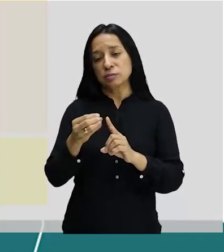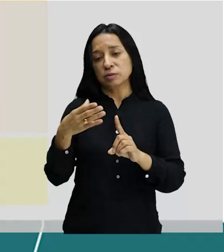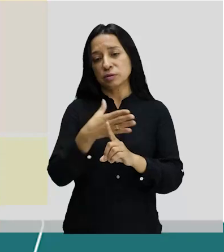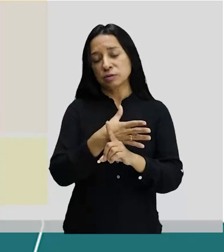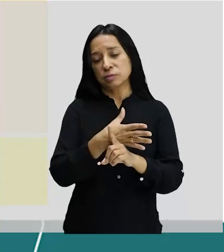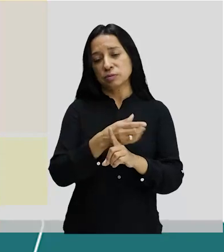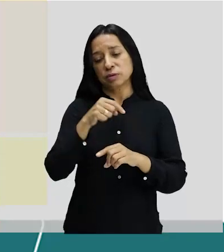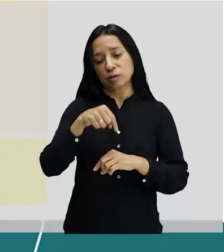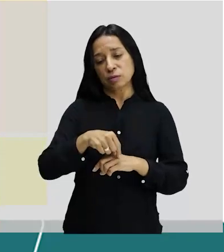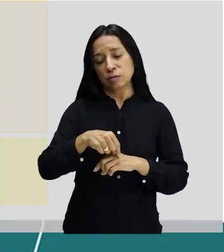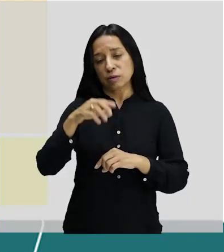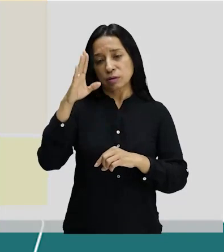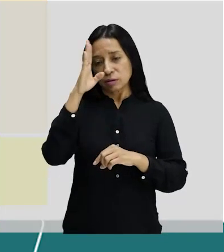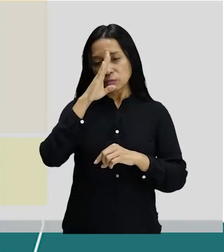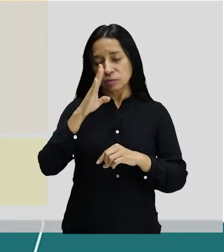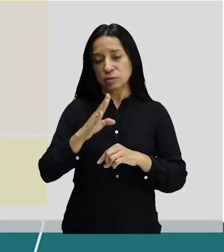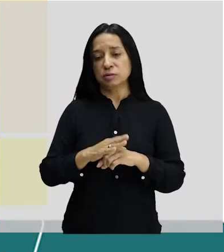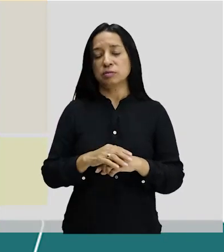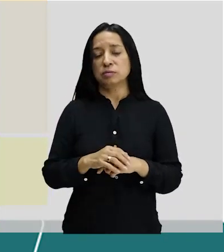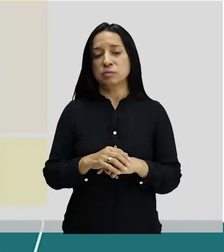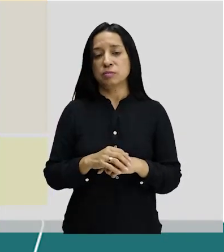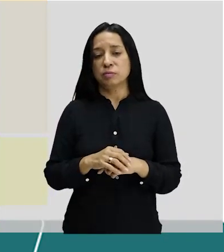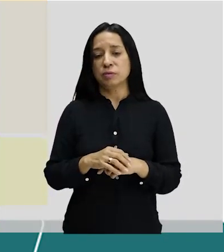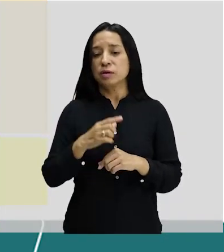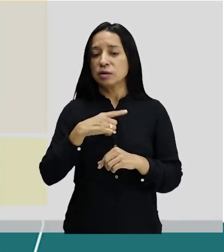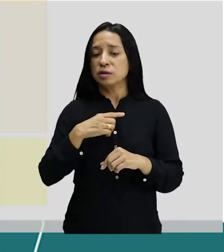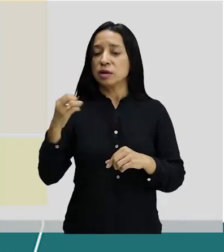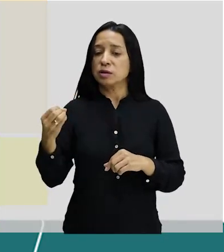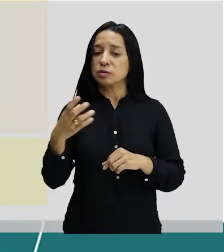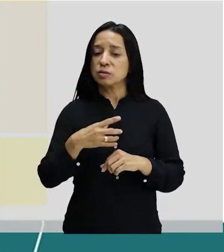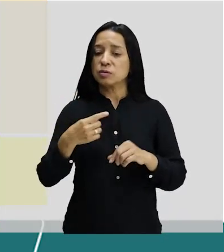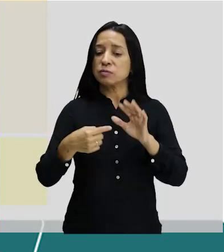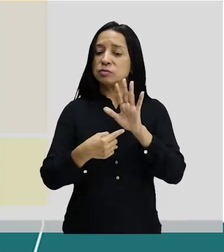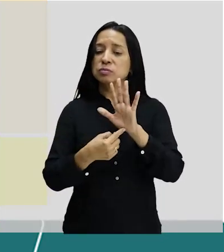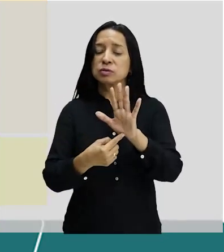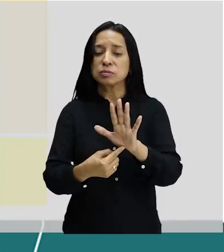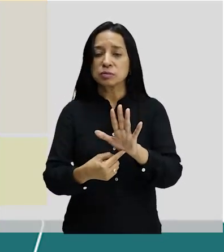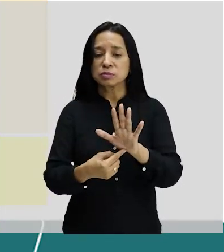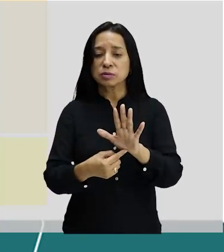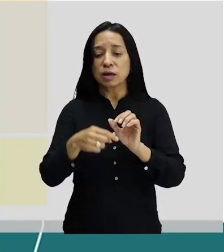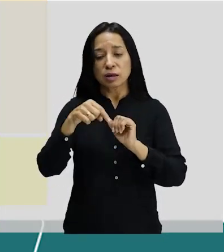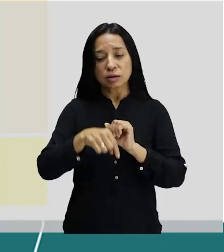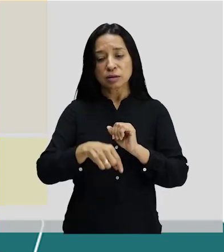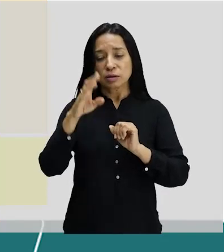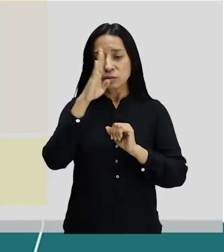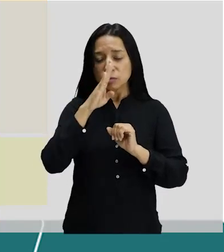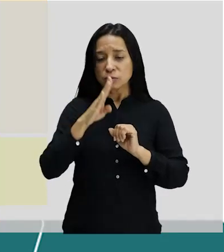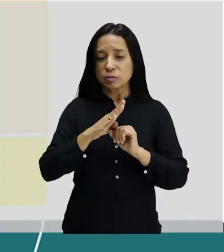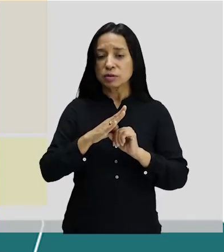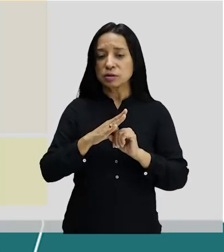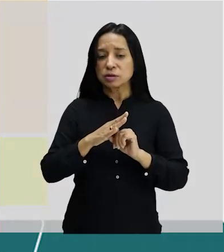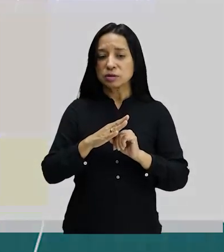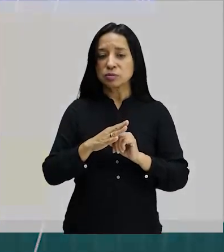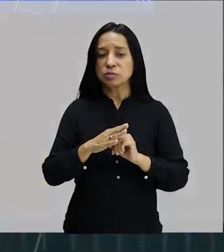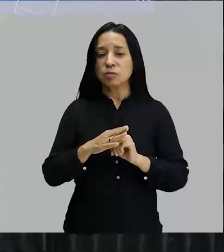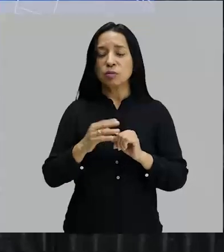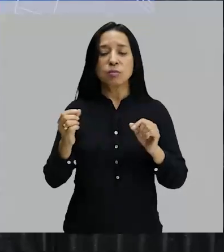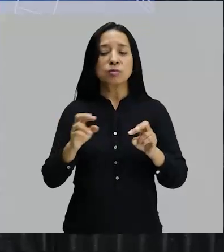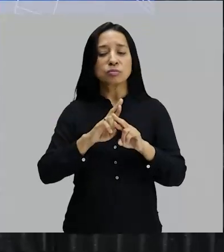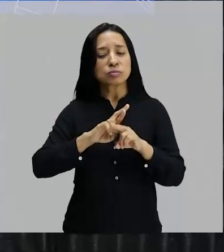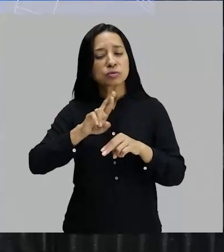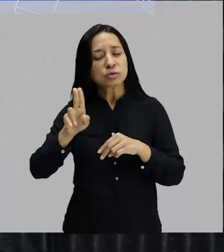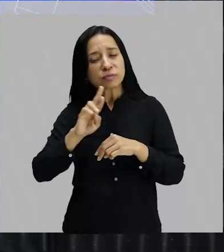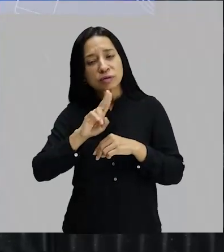Brasil, você tem novas formas de representação que no Brasil eram vistas como excentricidades